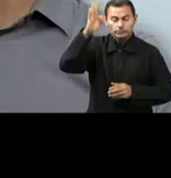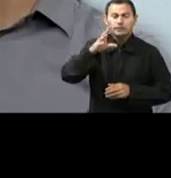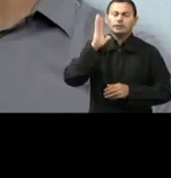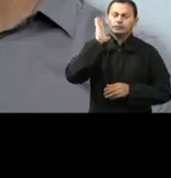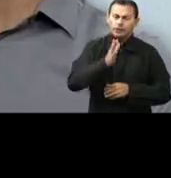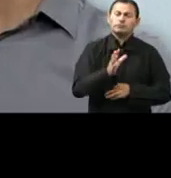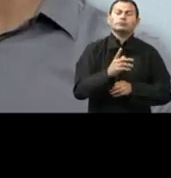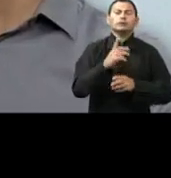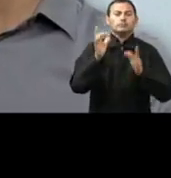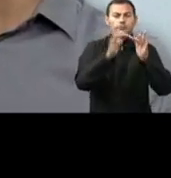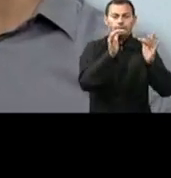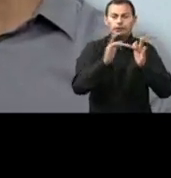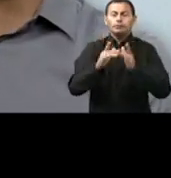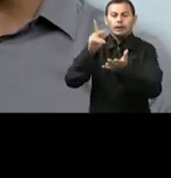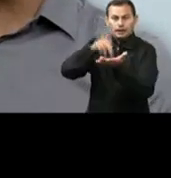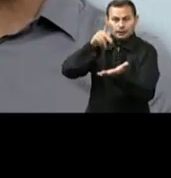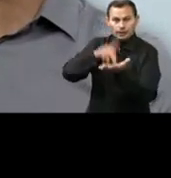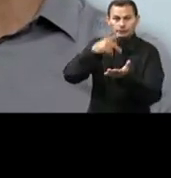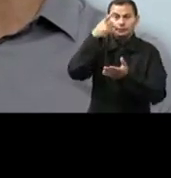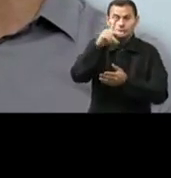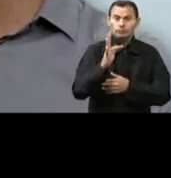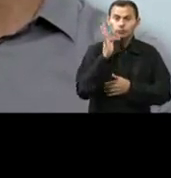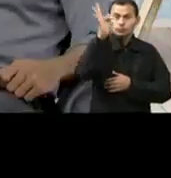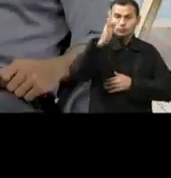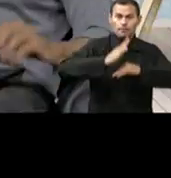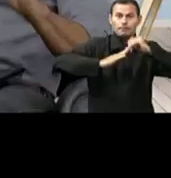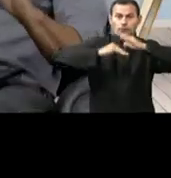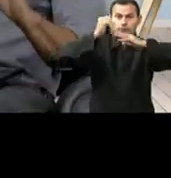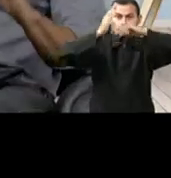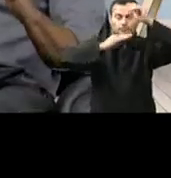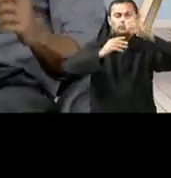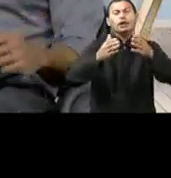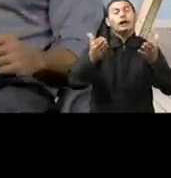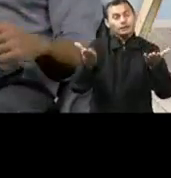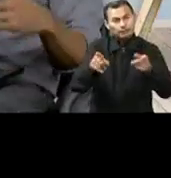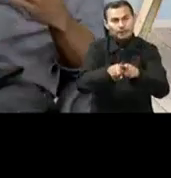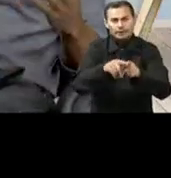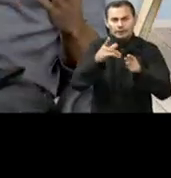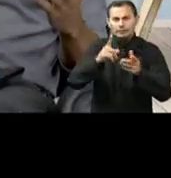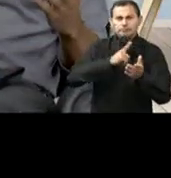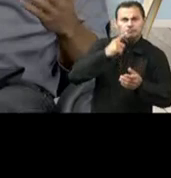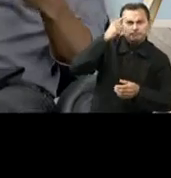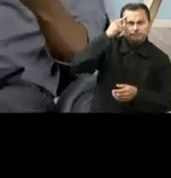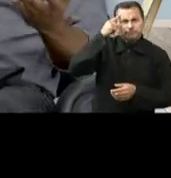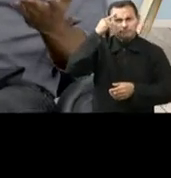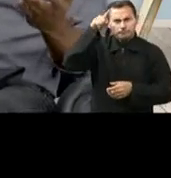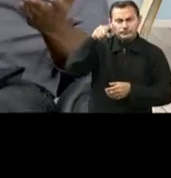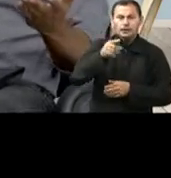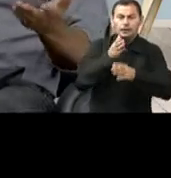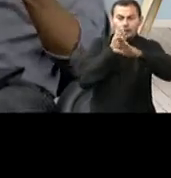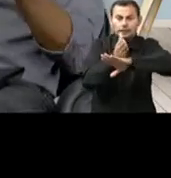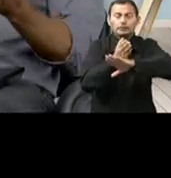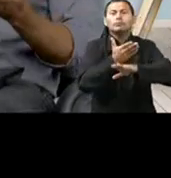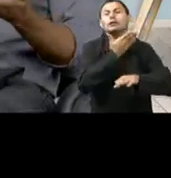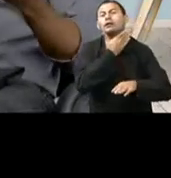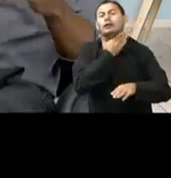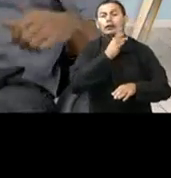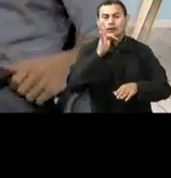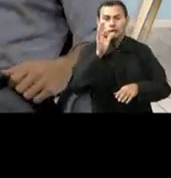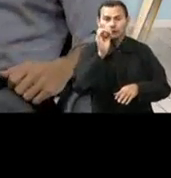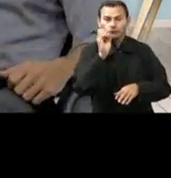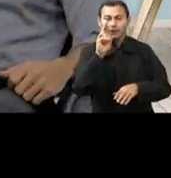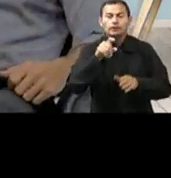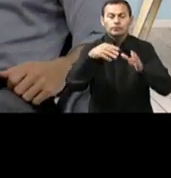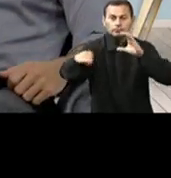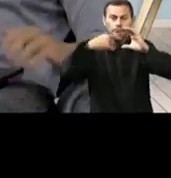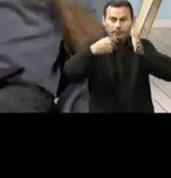você já está em contato com a realidade do seu futuro profissional. Ah, e caso surja alguma dúvida, acesse o fórum e envie a